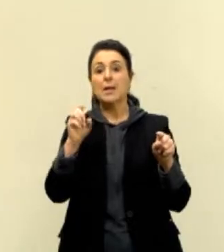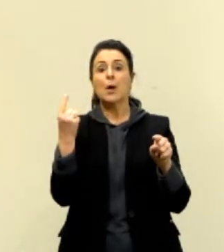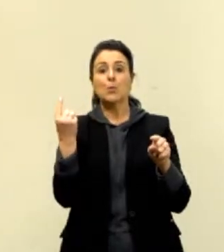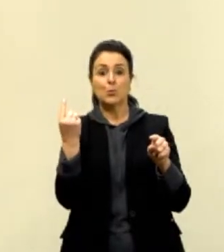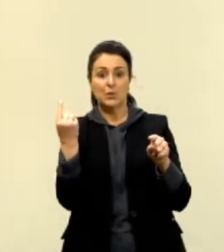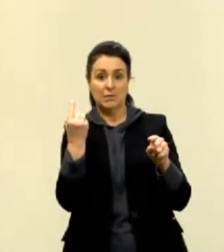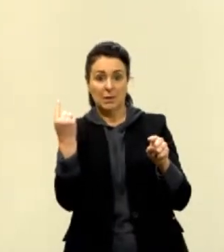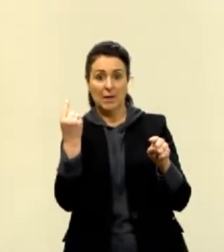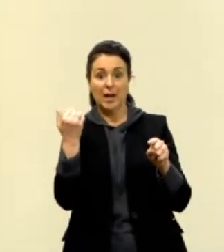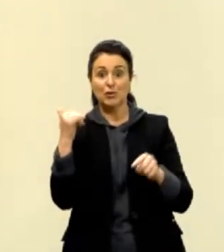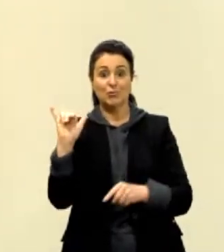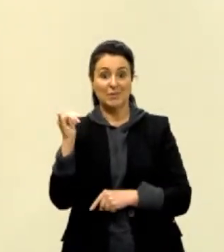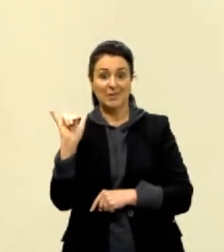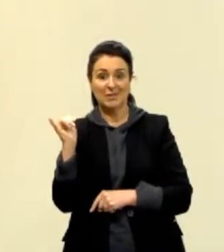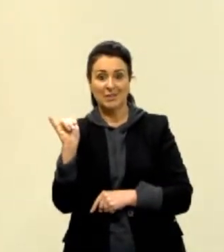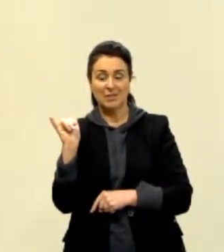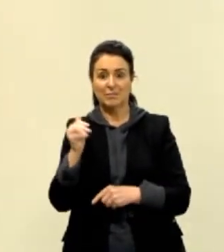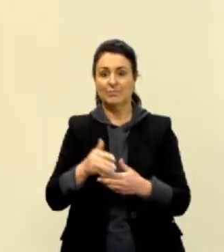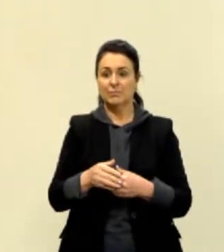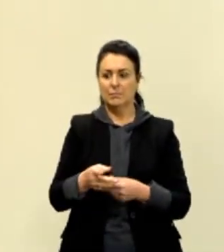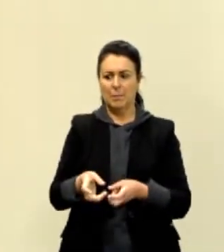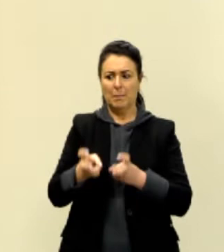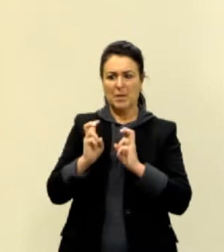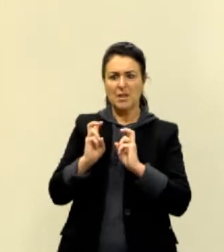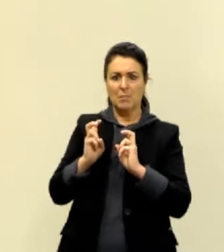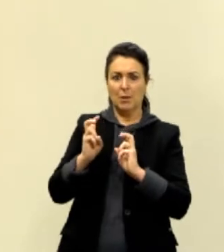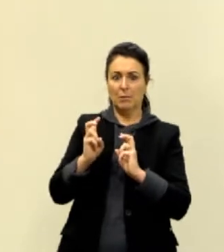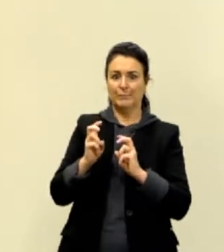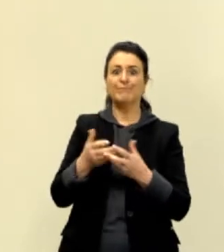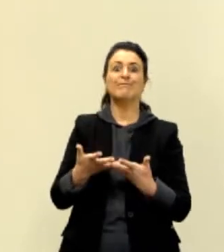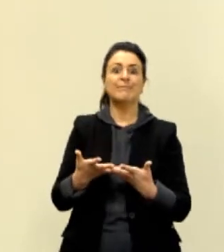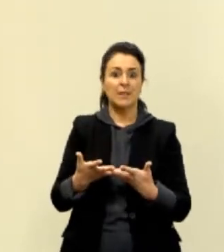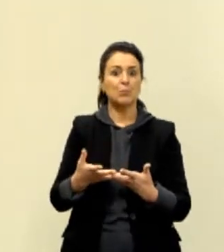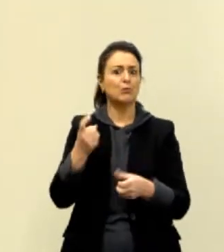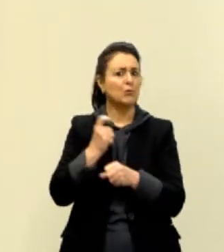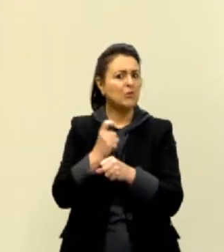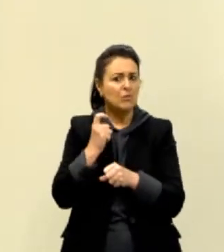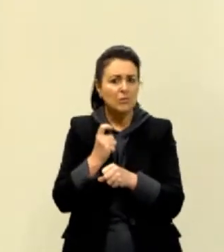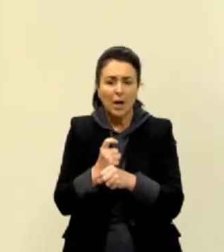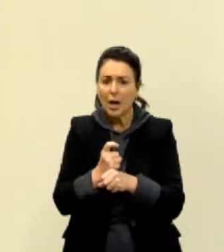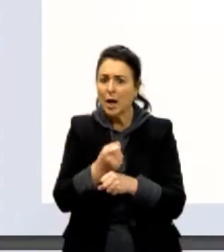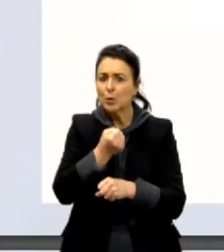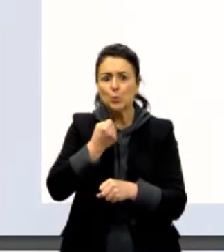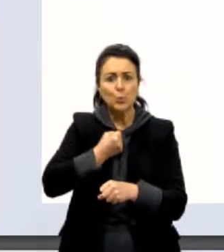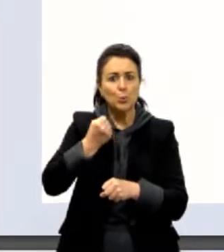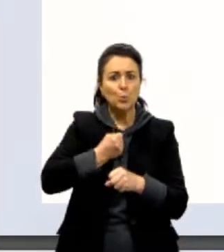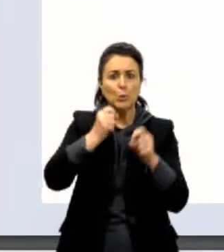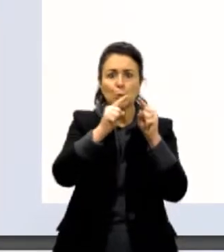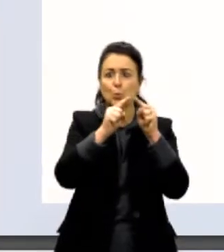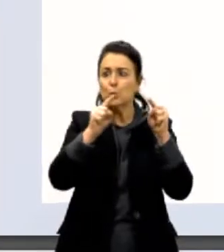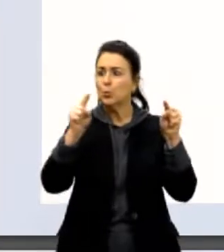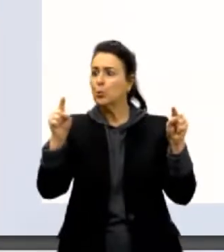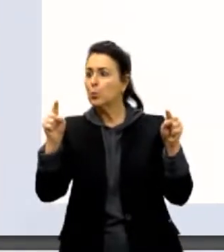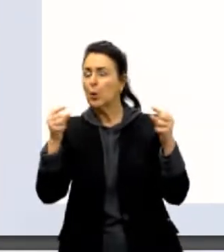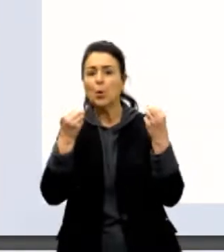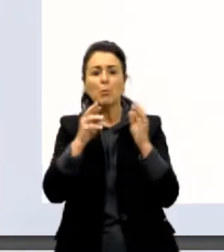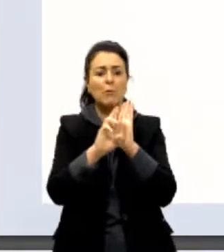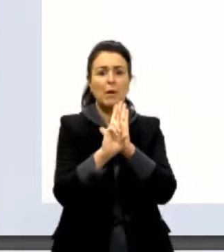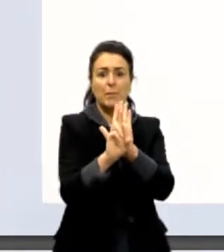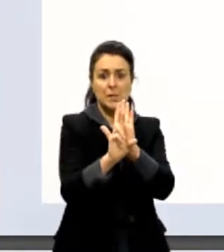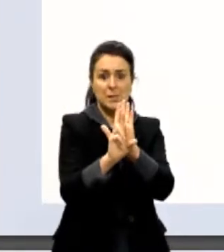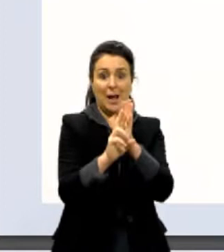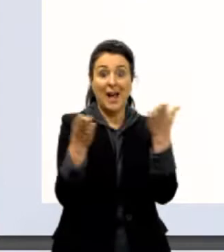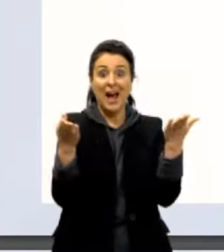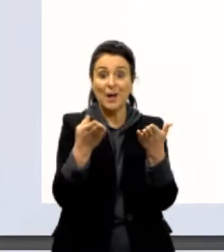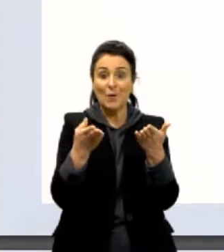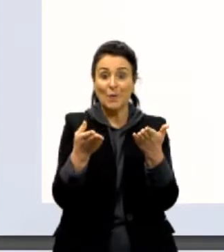Já deu para ver a inconveniência de muitos zeros. É um número muito grande para se representar dessa forma. Agora a gente